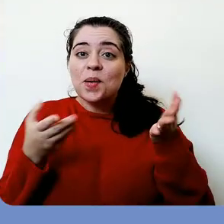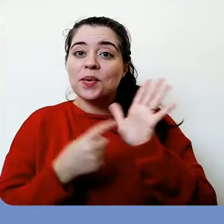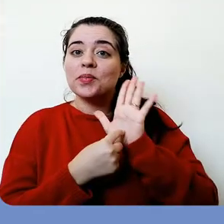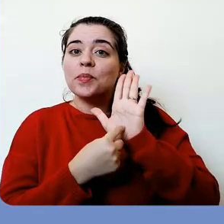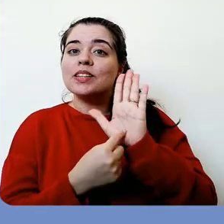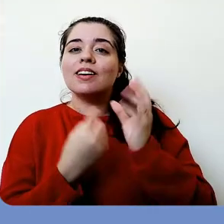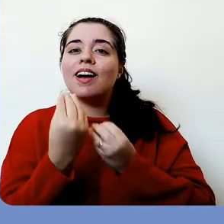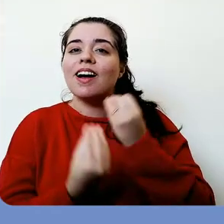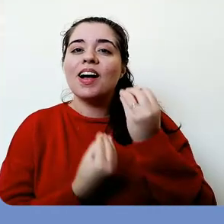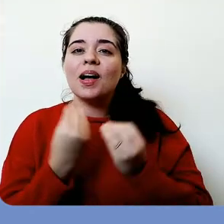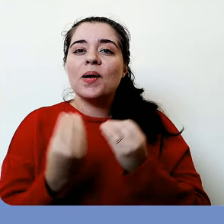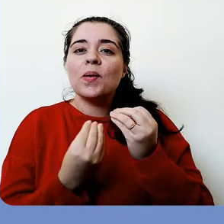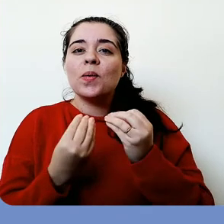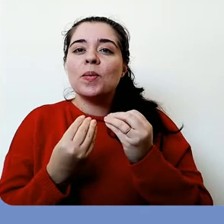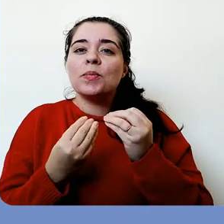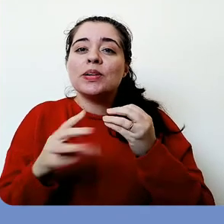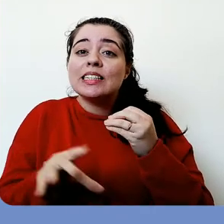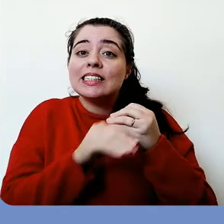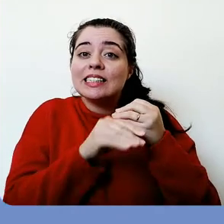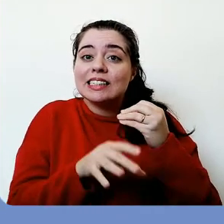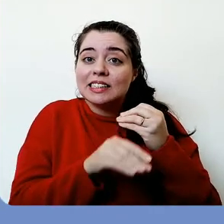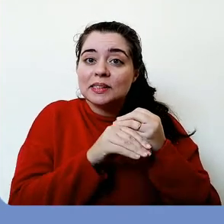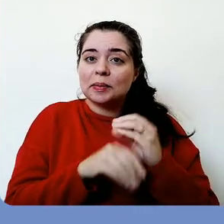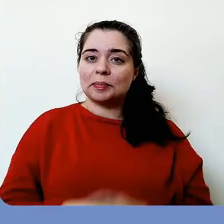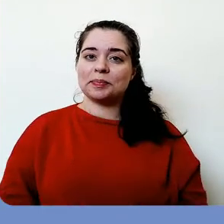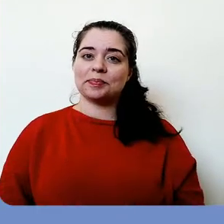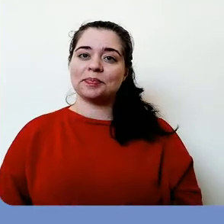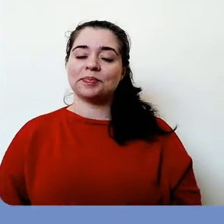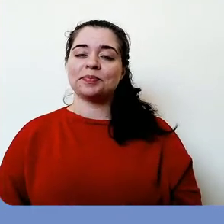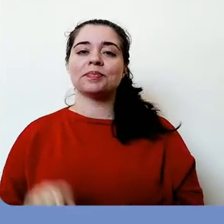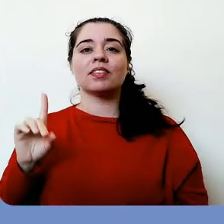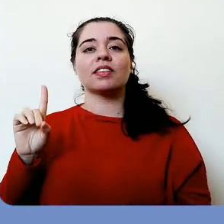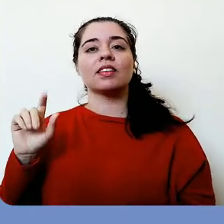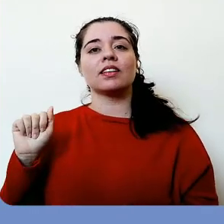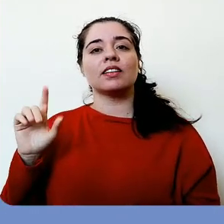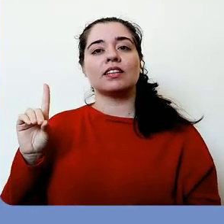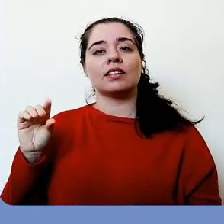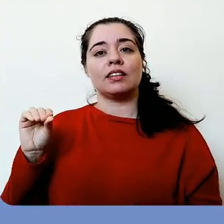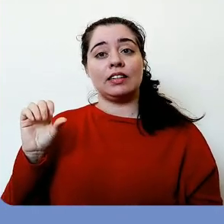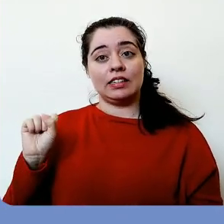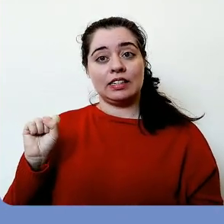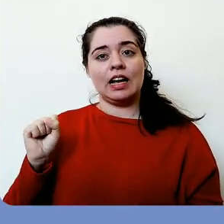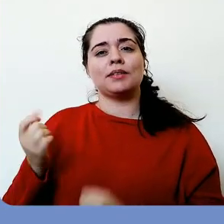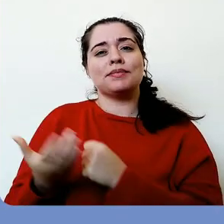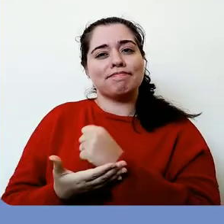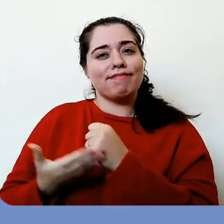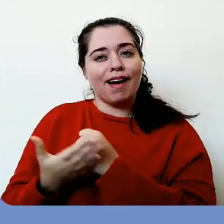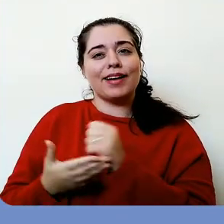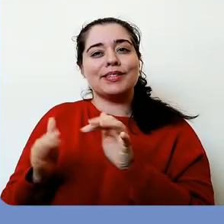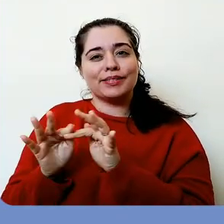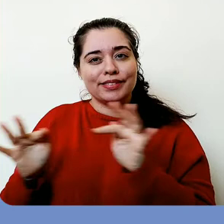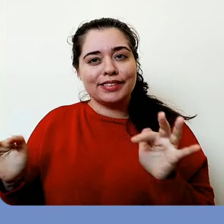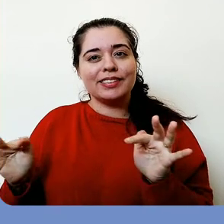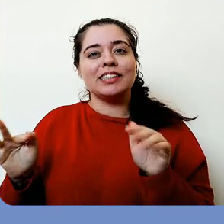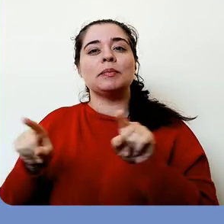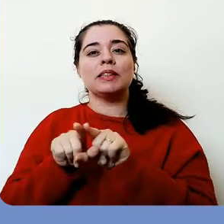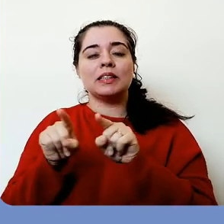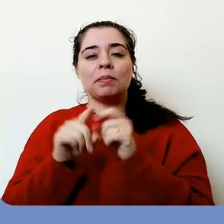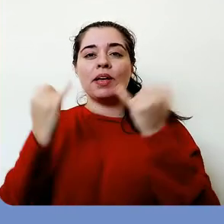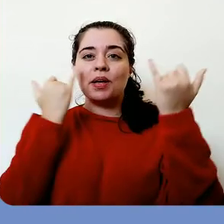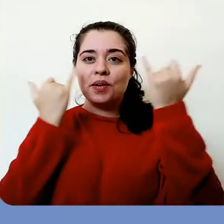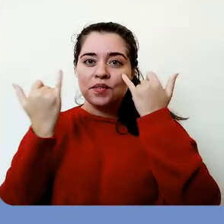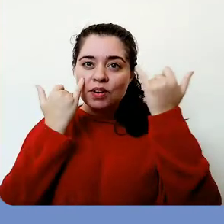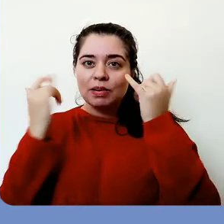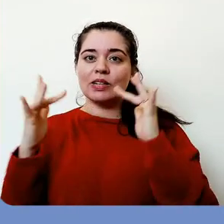Agora eu vou te mostrar como definir campos adicionais. Os dados básicos, pessoais e também informações para